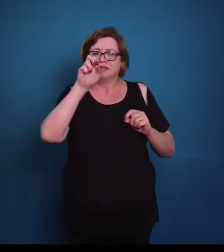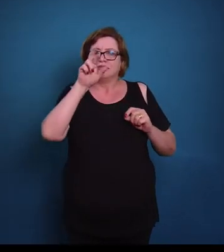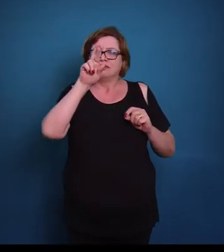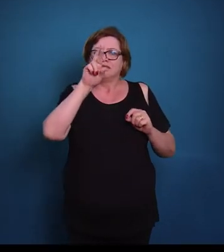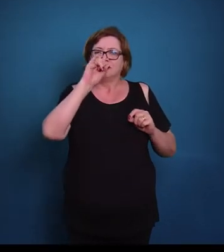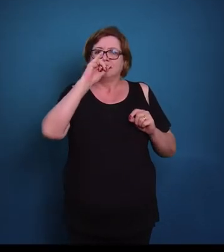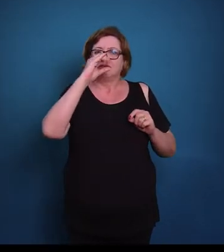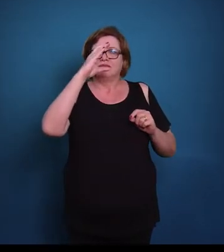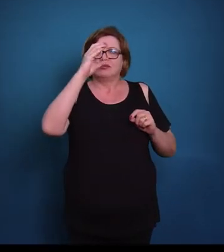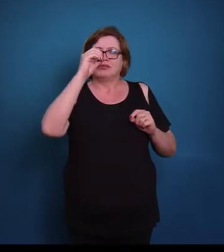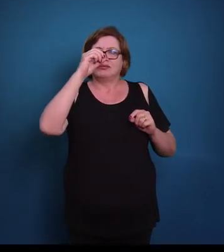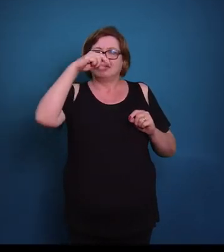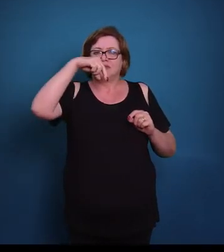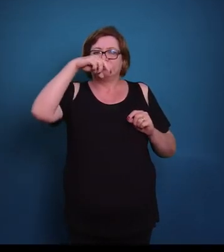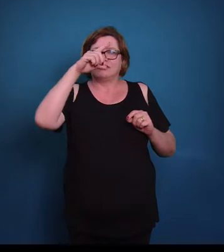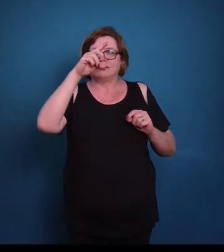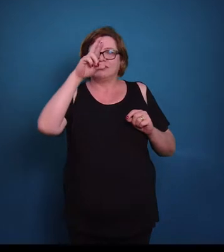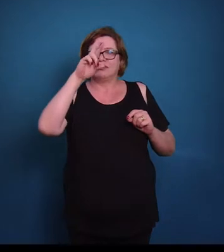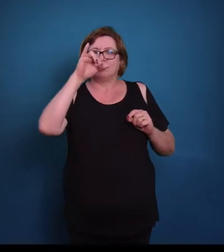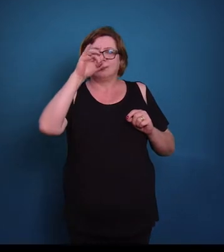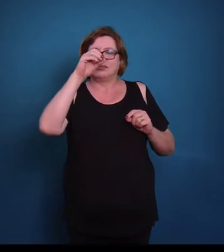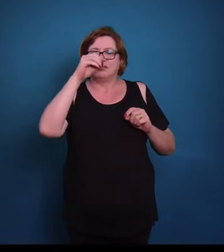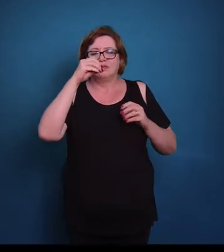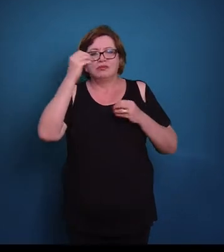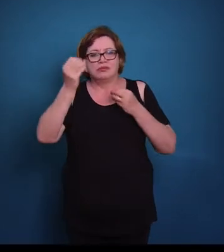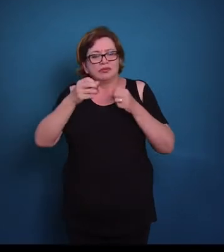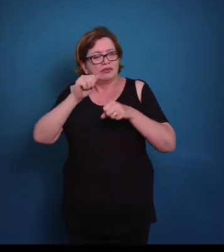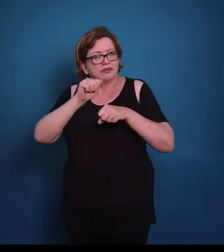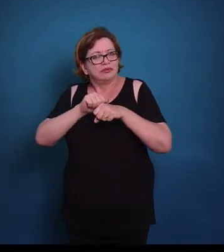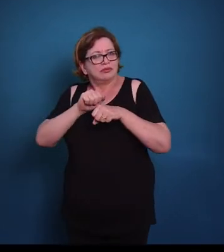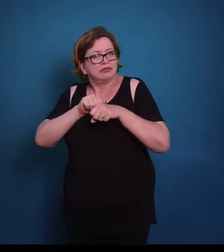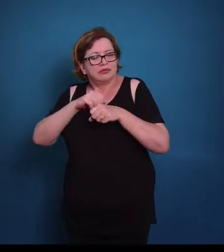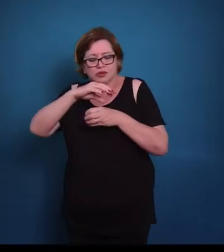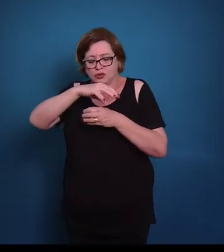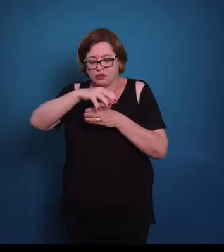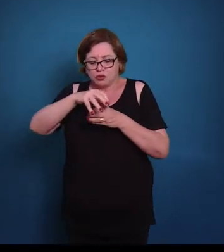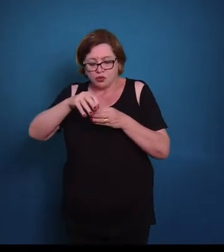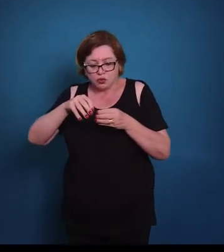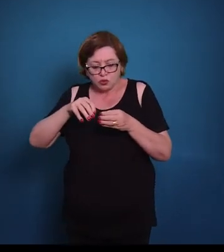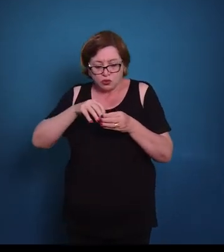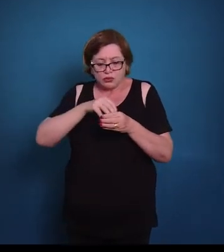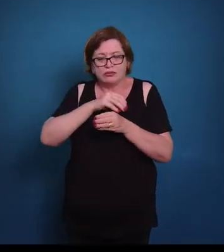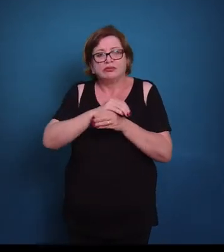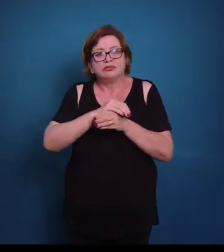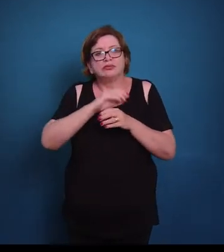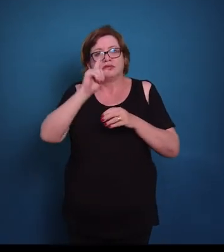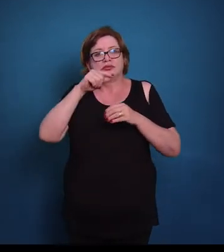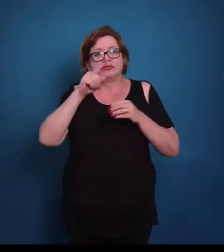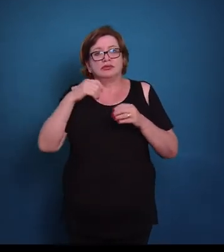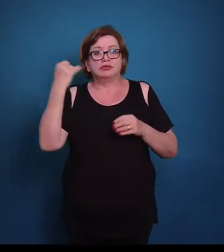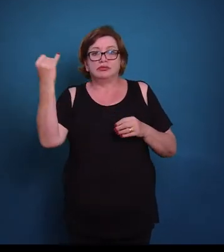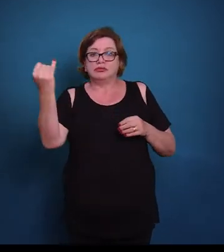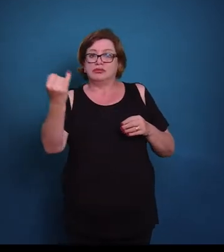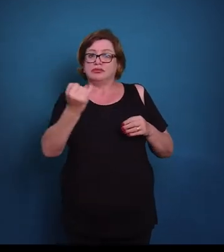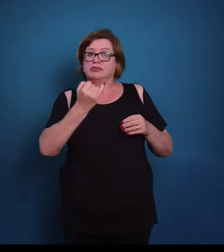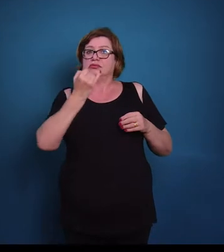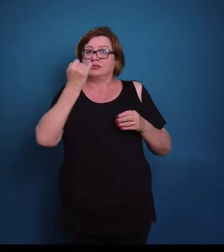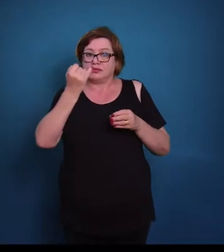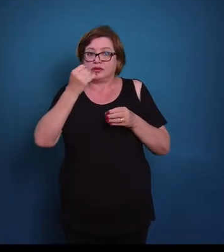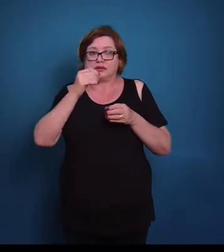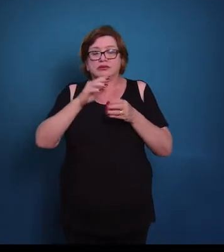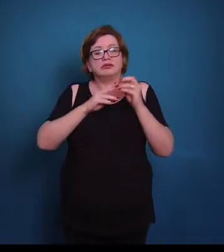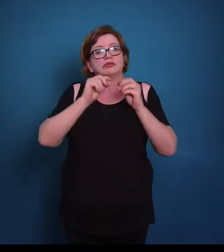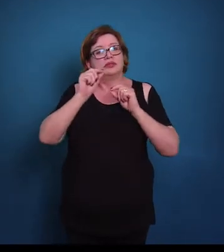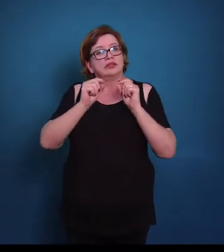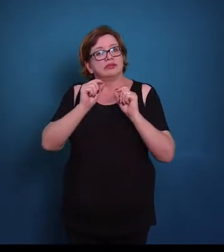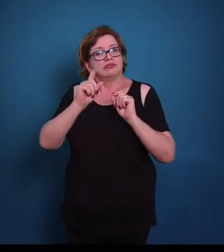pericôndrio, ele é um tecido conjuntivo denso que vai envolver todo esse tecido cartilaginoso, e ele é extremamente importante para o tecido cartilaginoso,